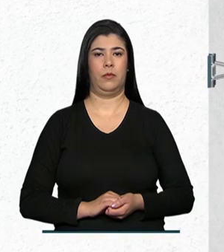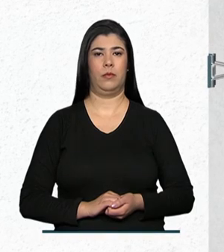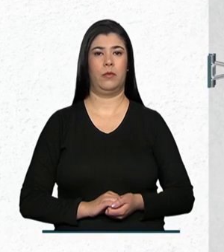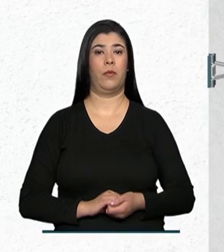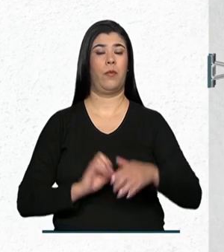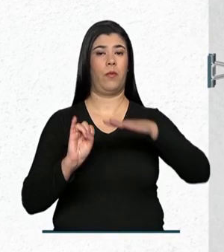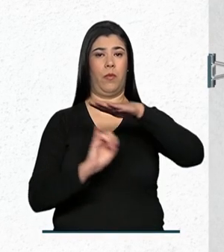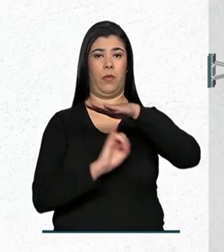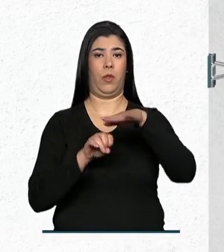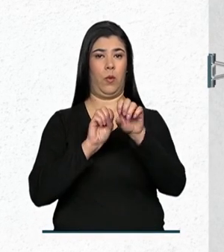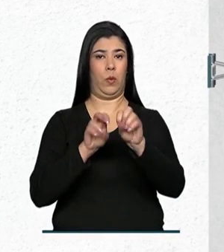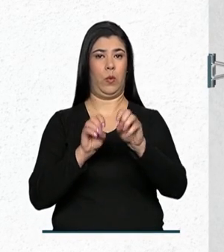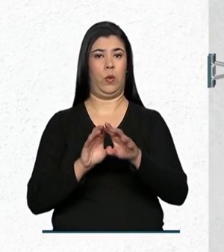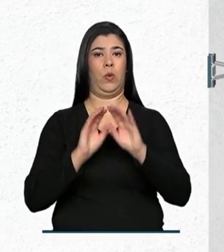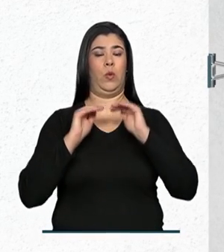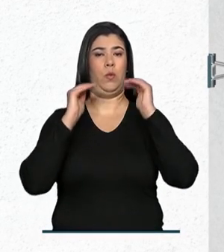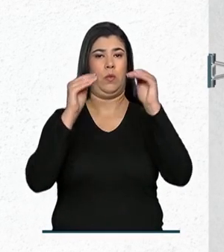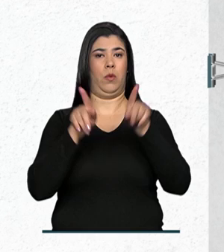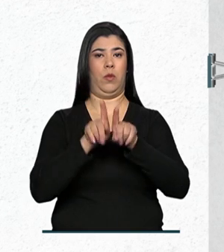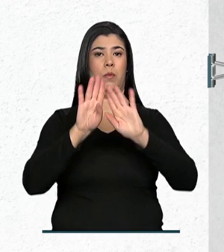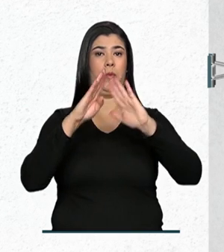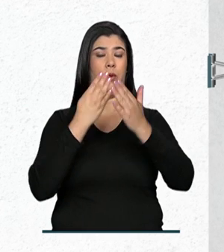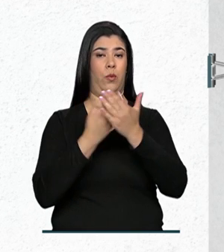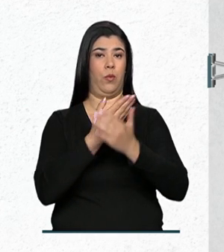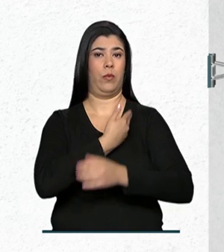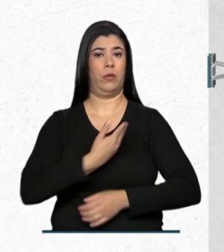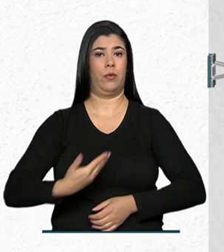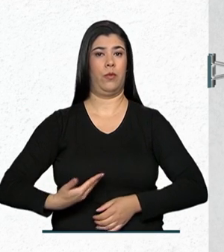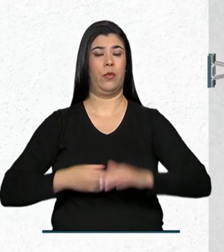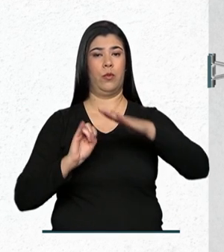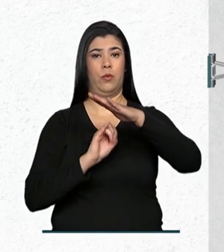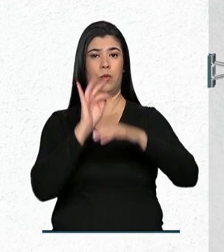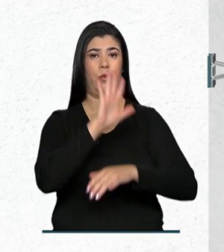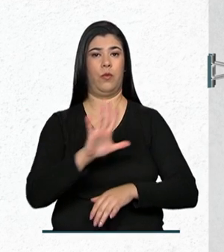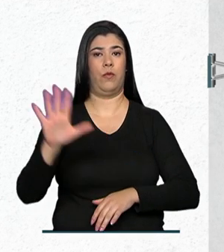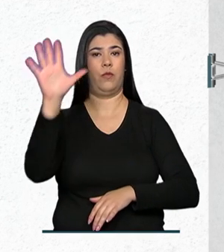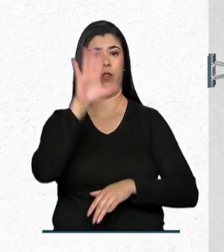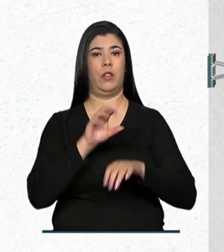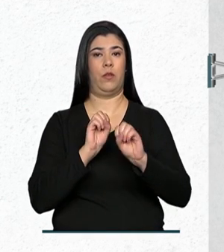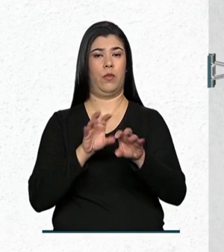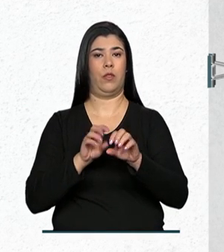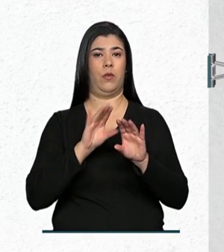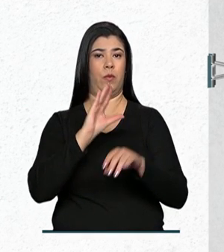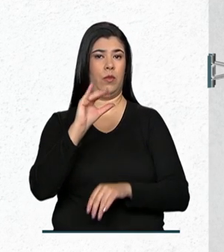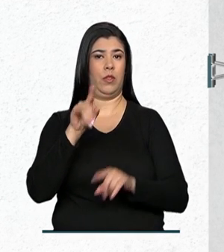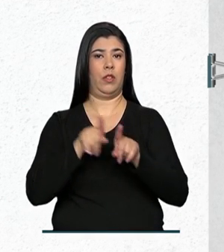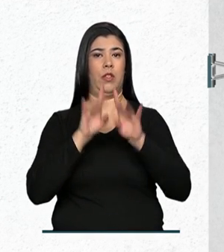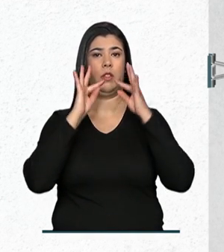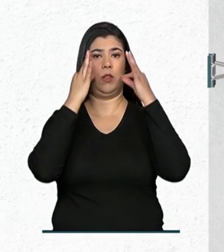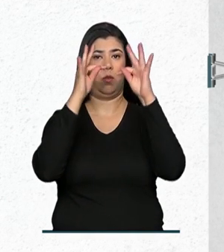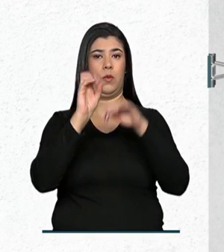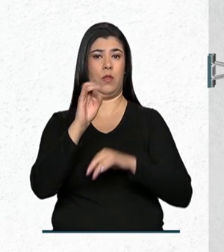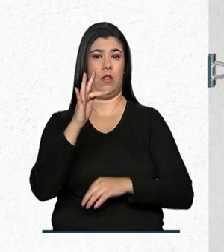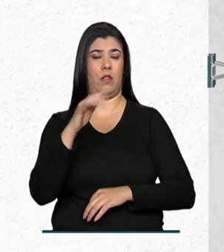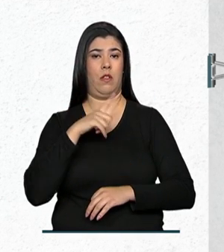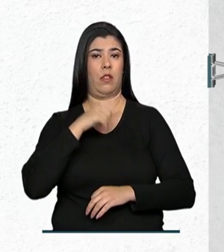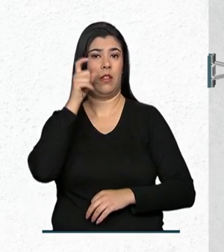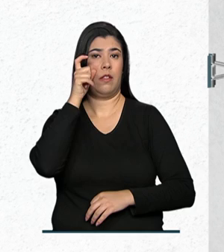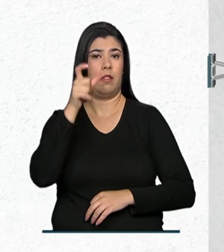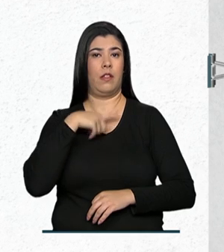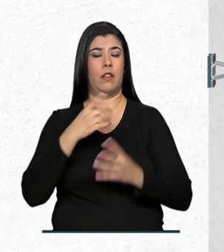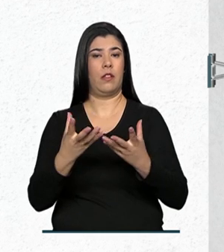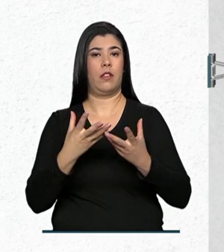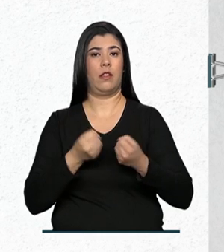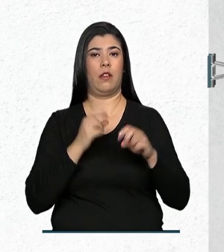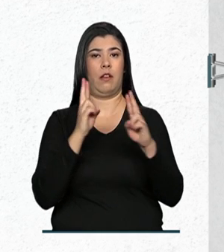As instituições de ensino superior, escolas de governo e institutos federais de educação, ciência e tecnologia interessadas em aderir